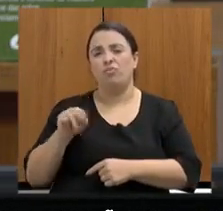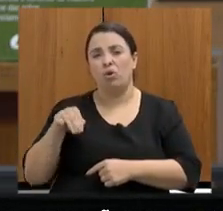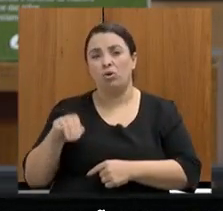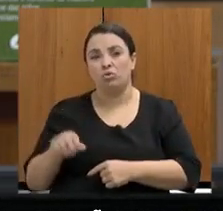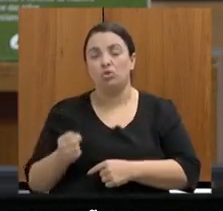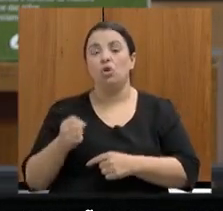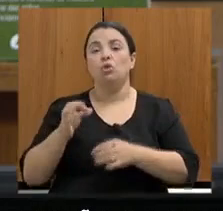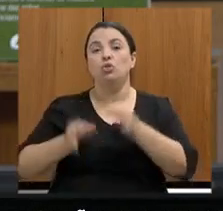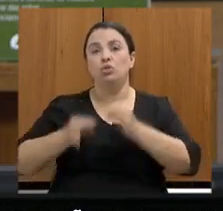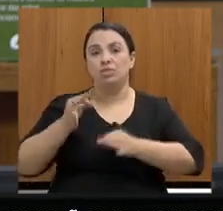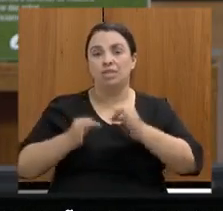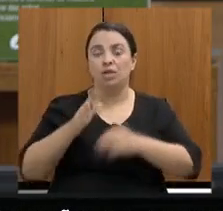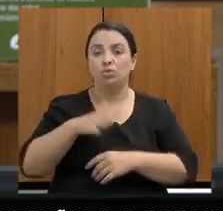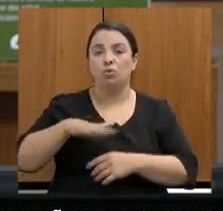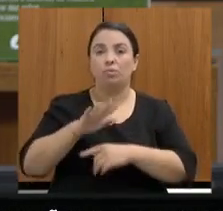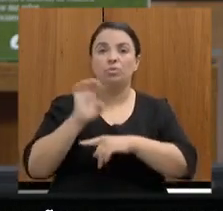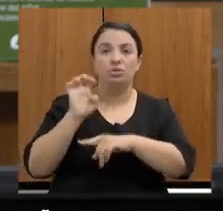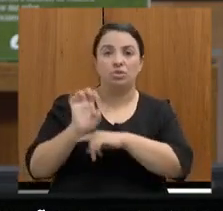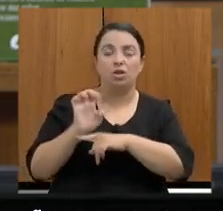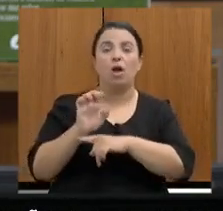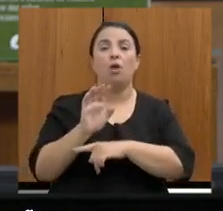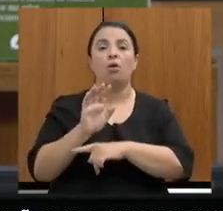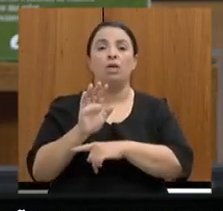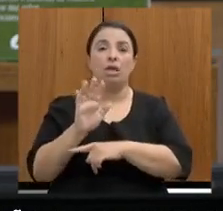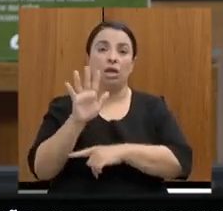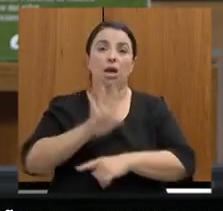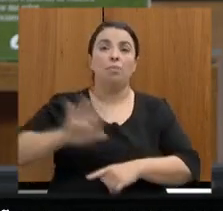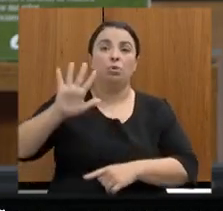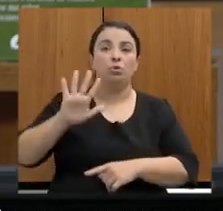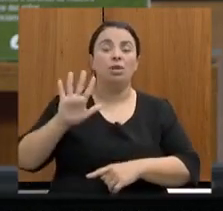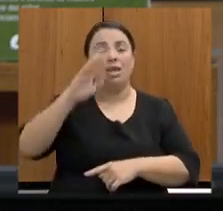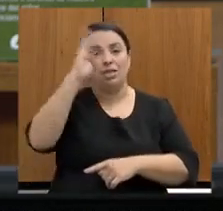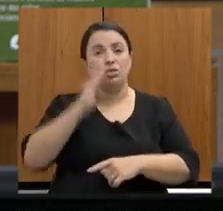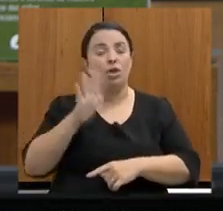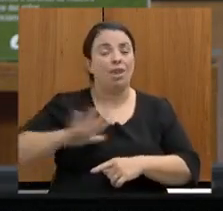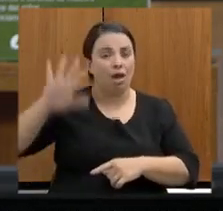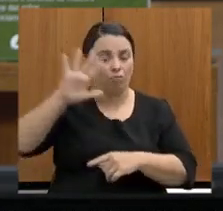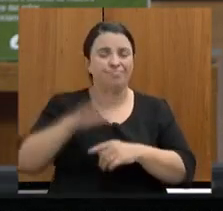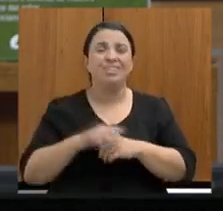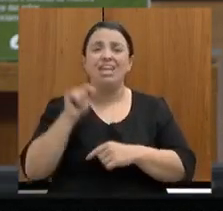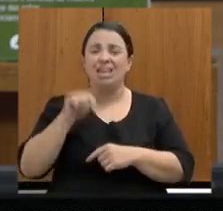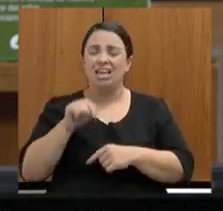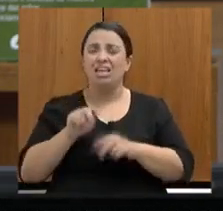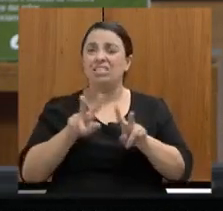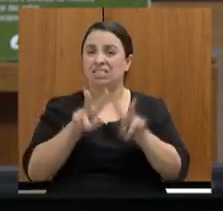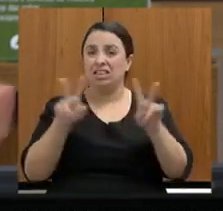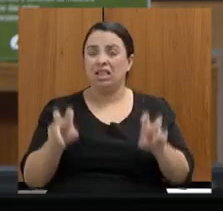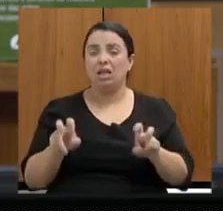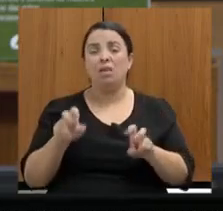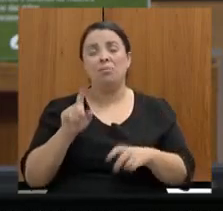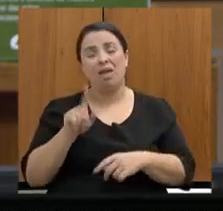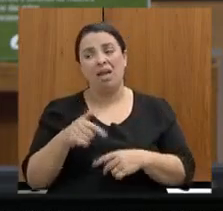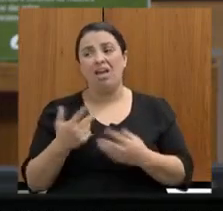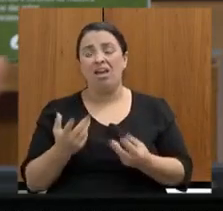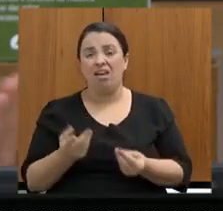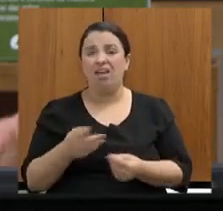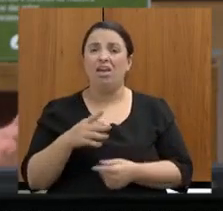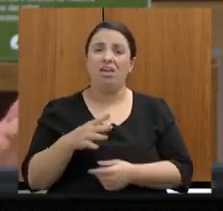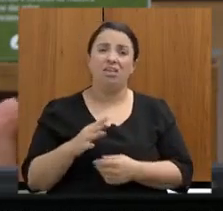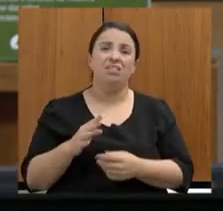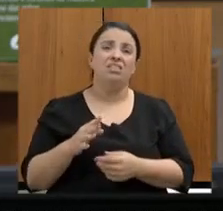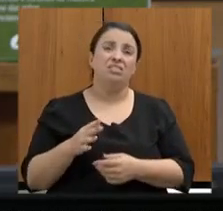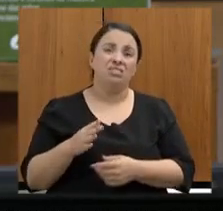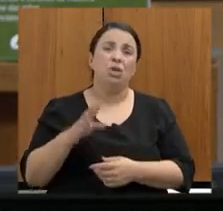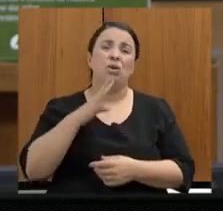tanto no âmbito estadual quanto no âmbito nacional. Eu acho que esse tema, deputado, é um tema que é de conhecimento